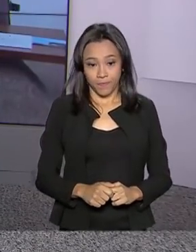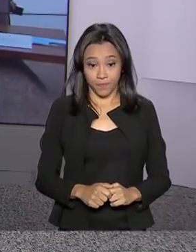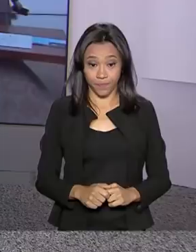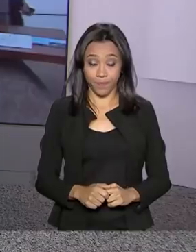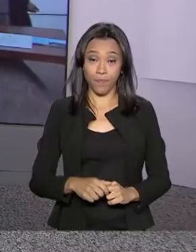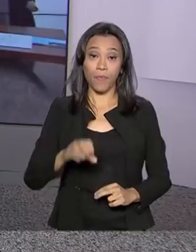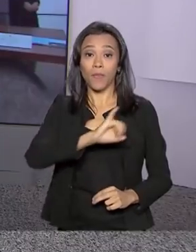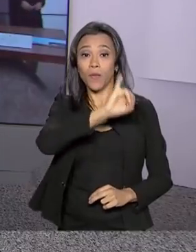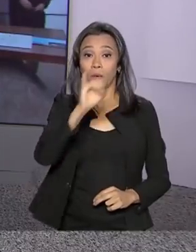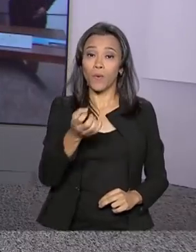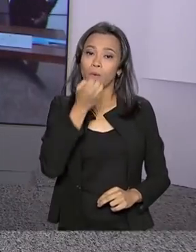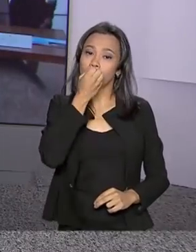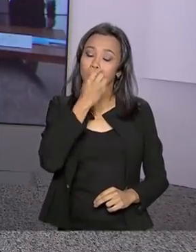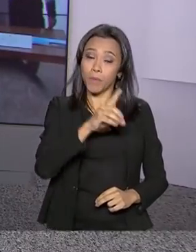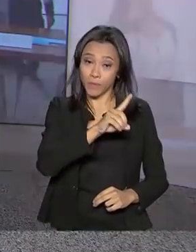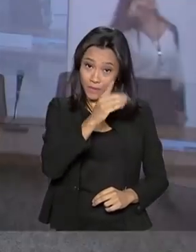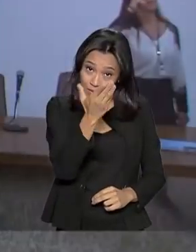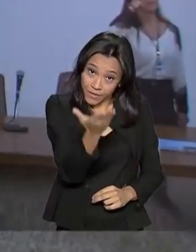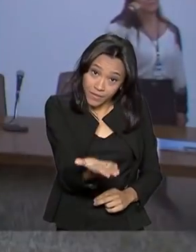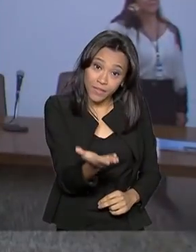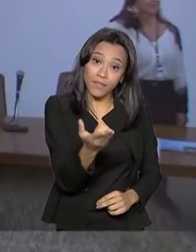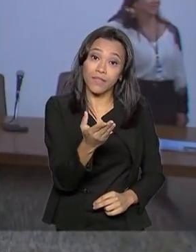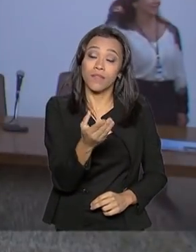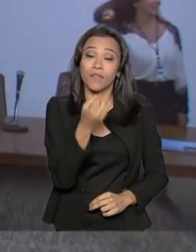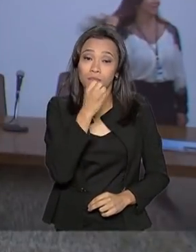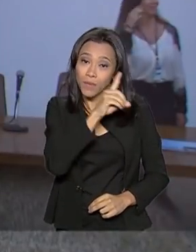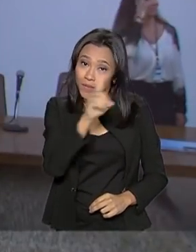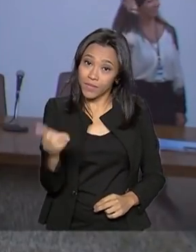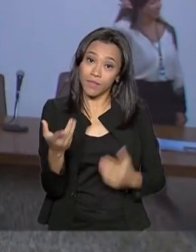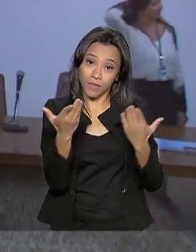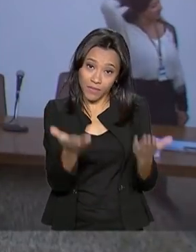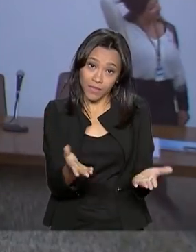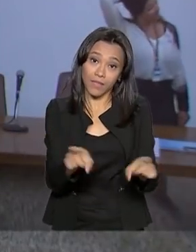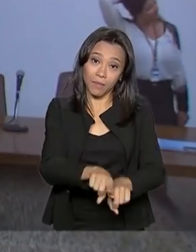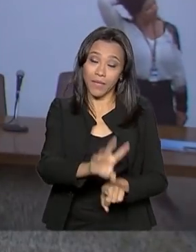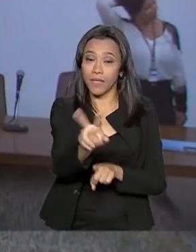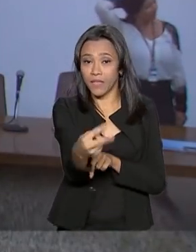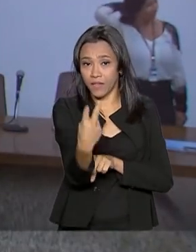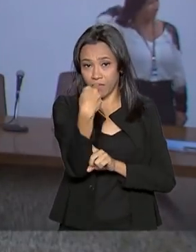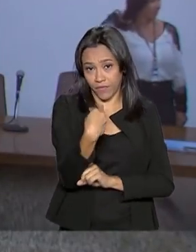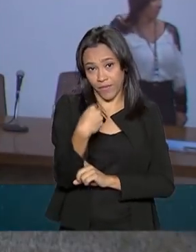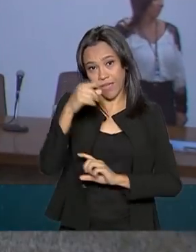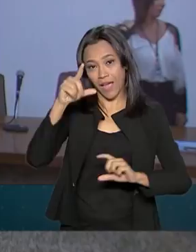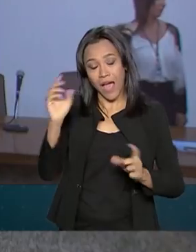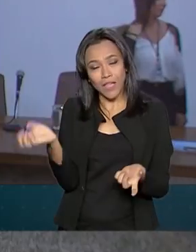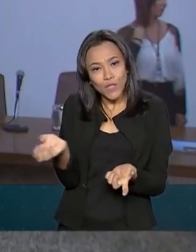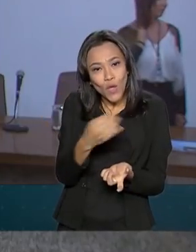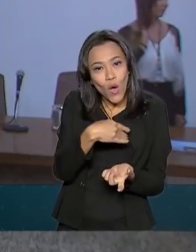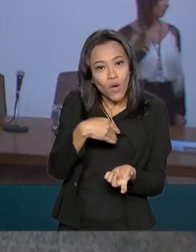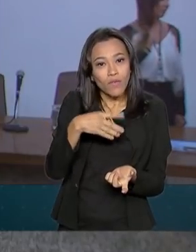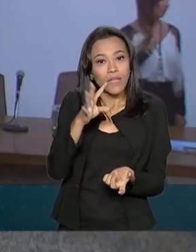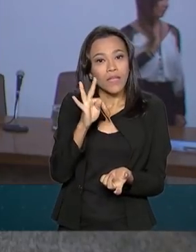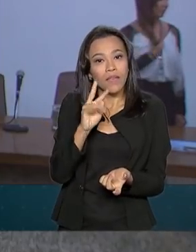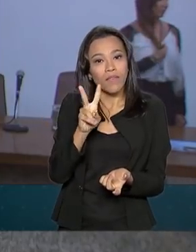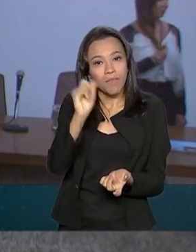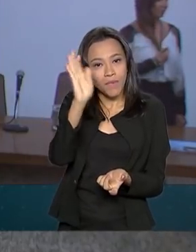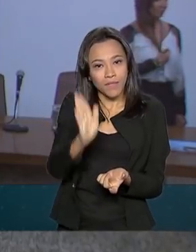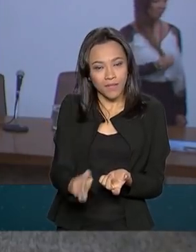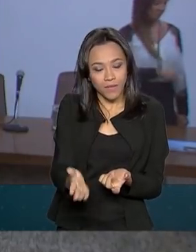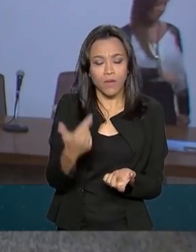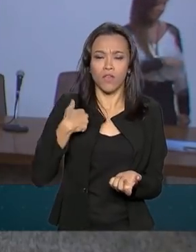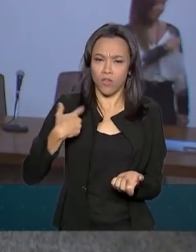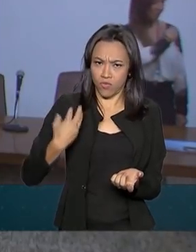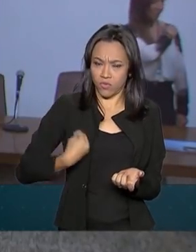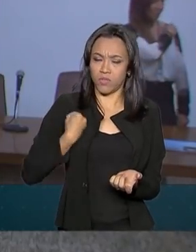Oi, Carla, bom dia pra você. É isso mesmo, bom dia pra você também, que acompanha a Nova TV Brasil. Eu já estou aqui no